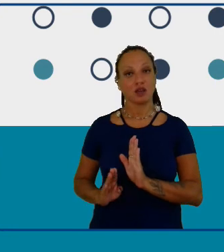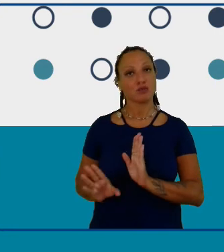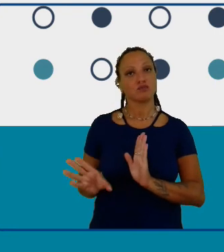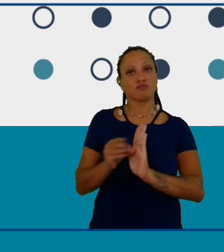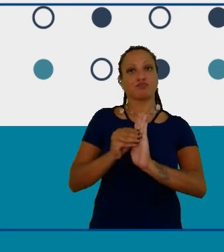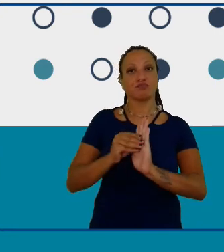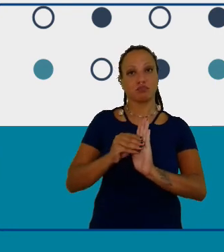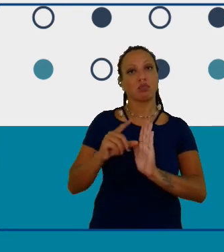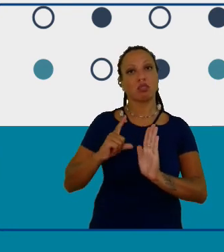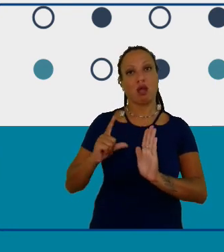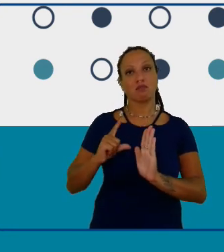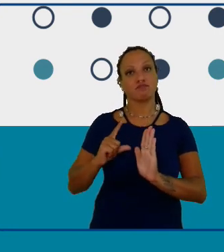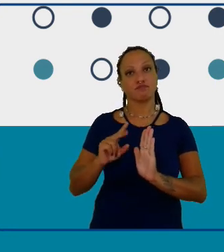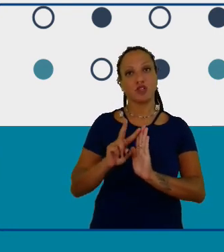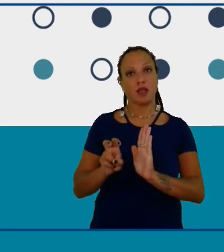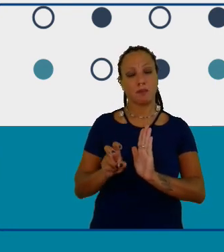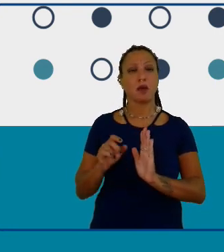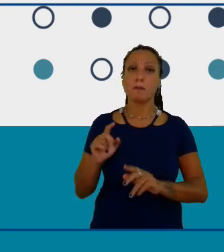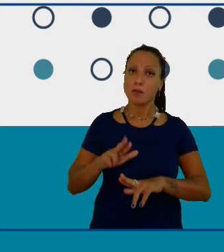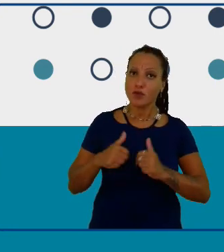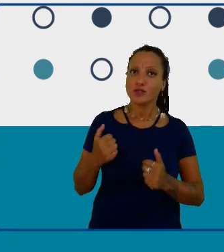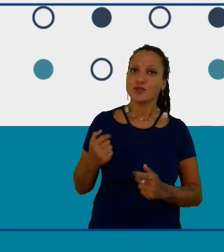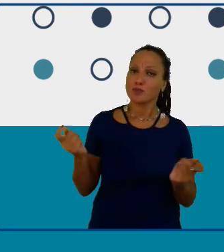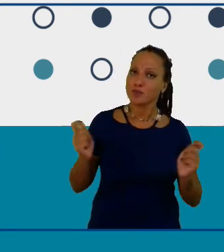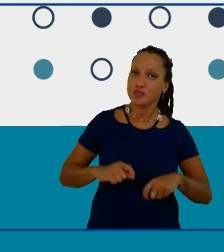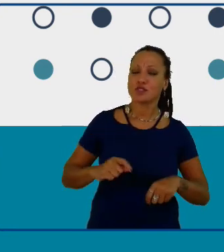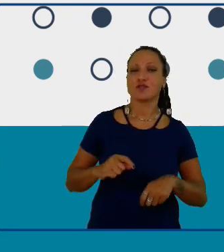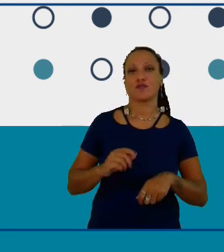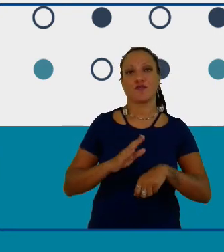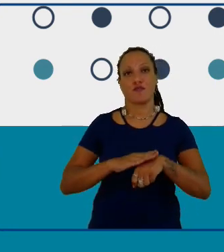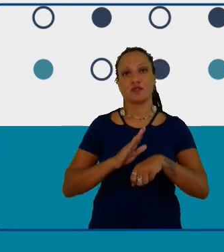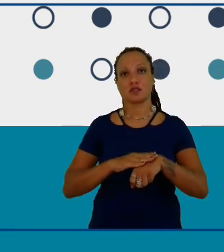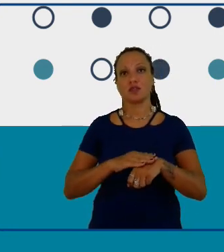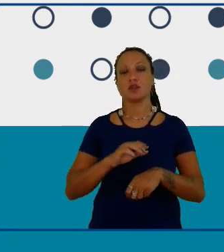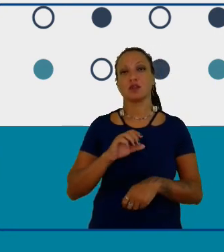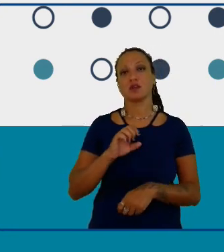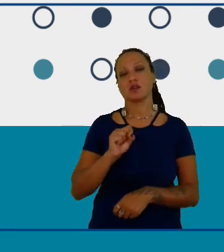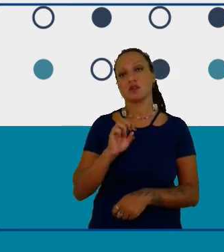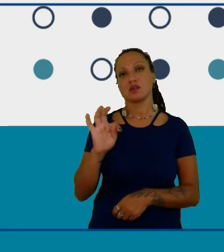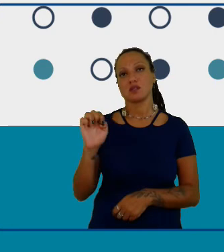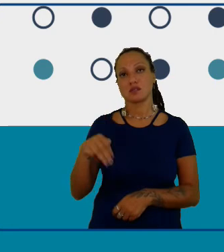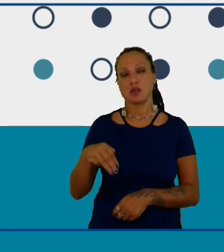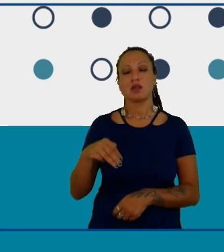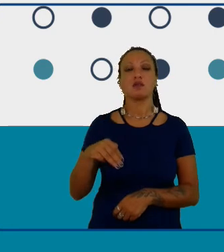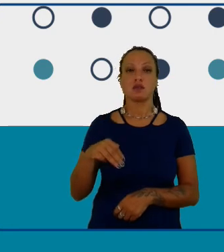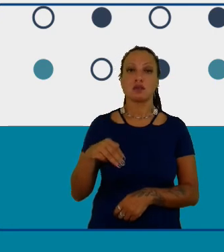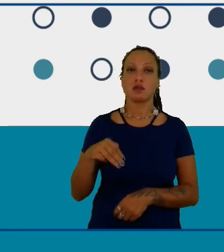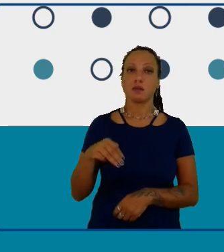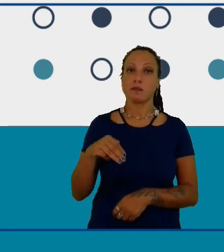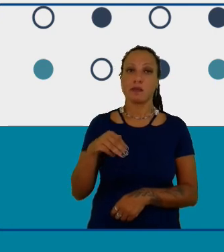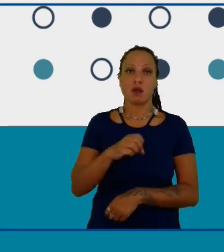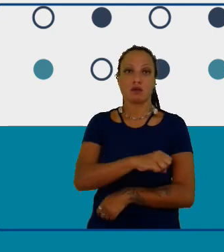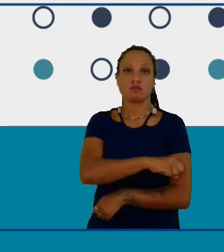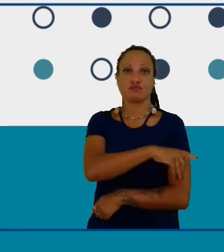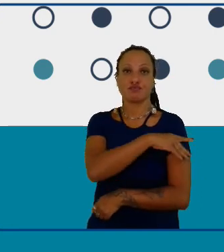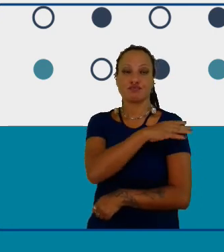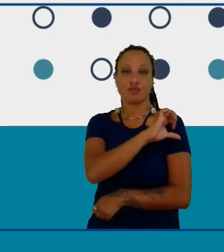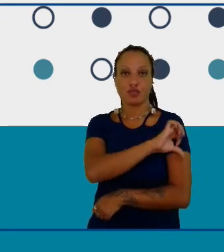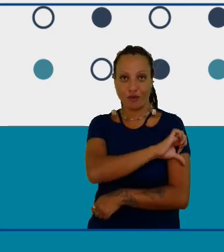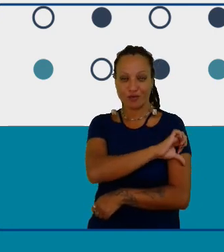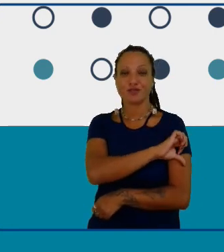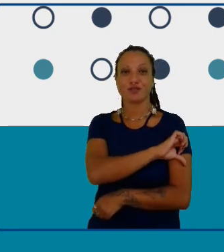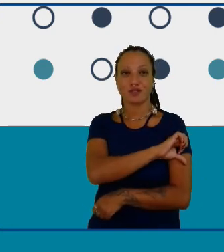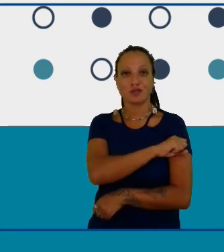realmente é muito possível falar de STEM Clubs para crianças de ensino fundamental e do início